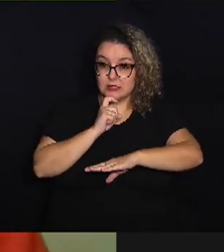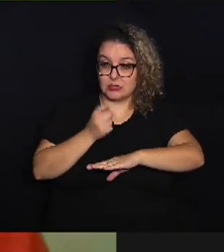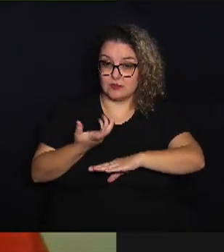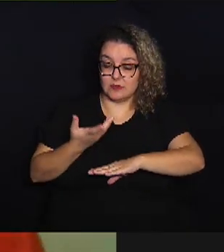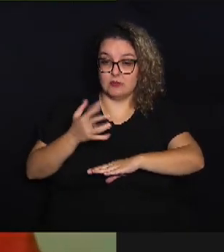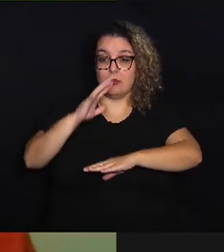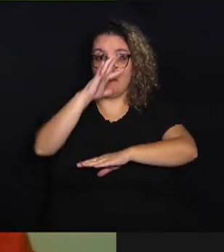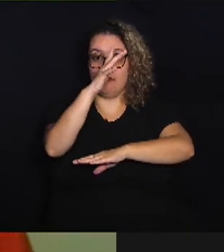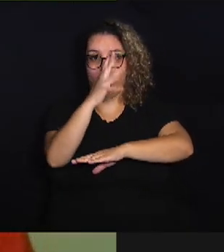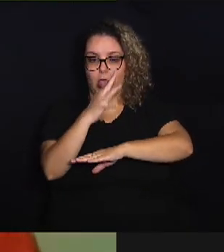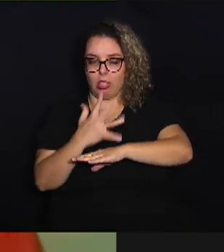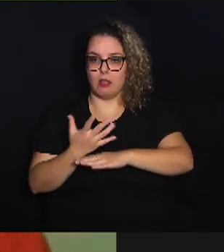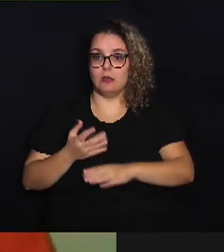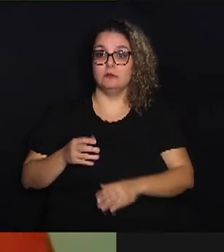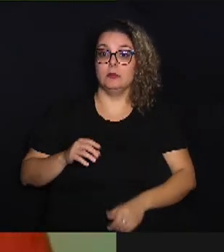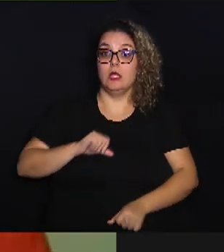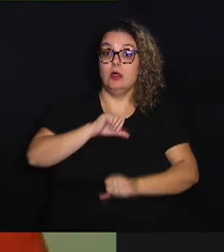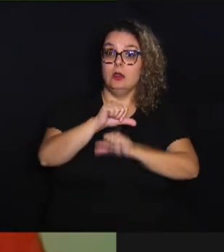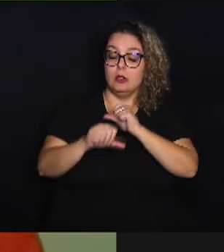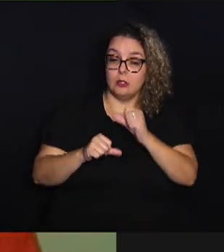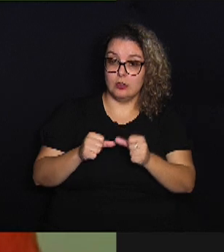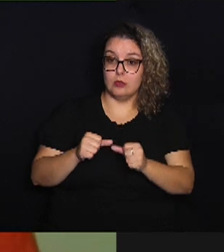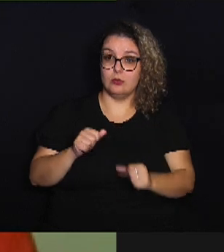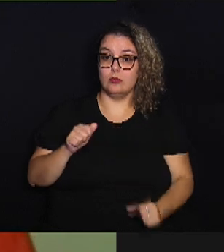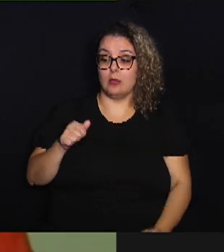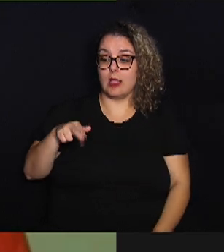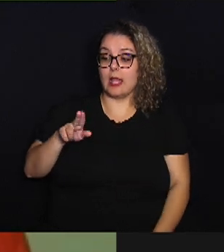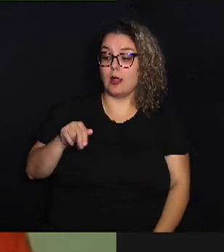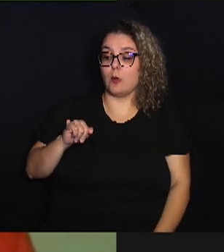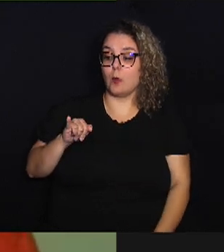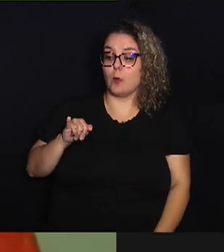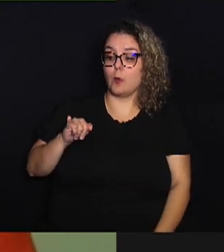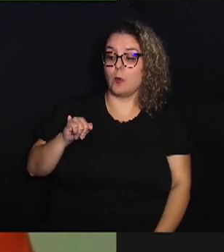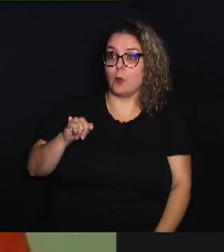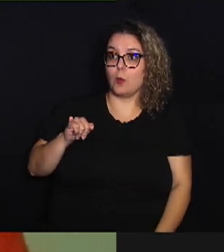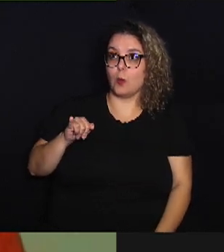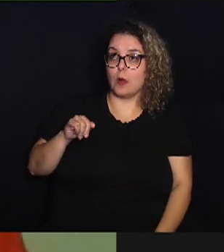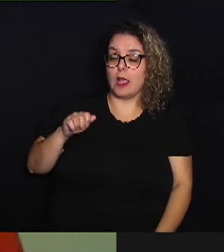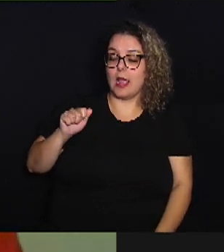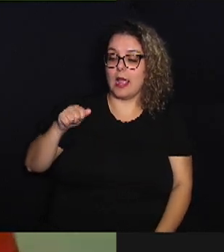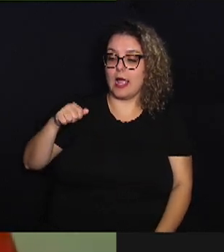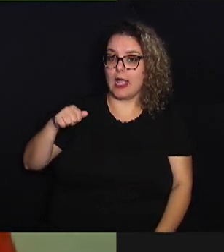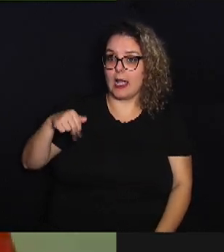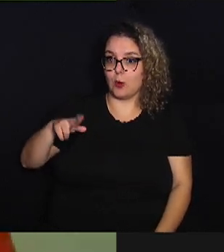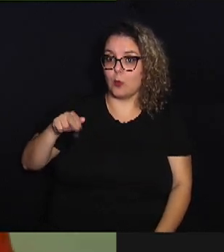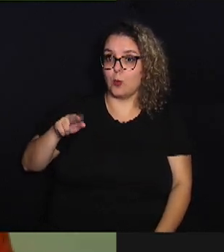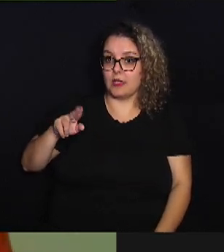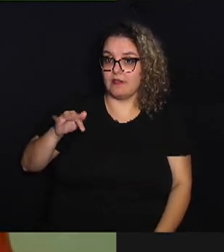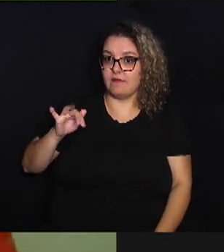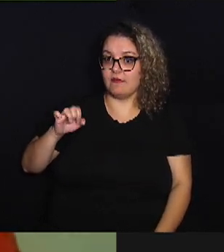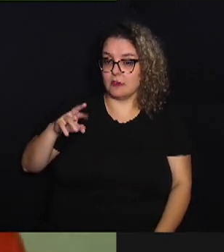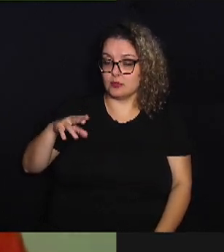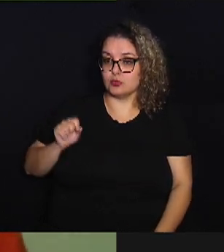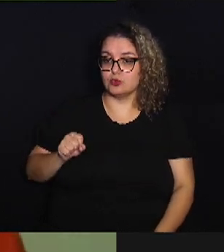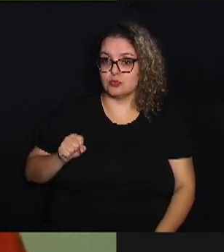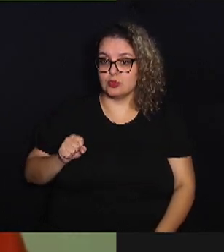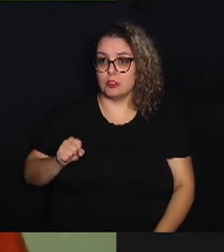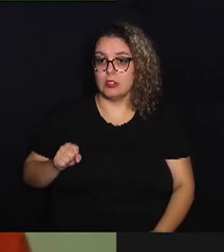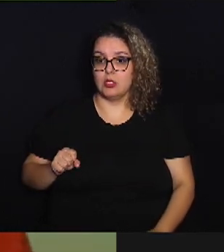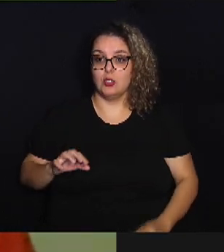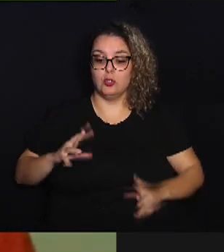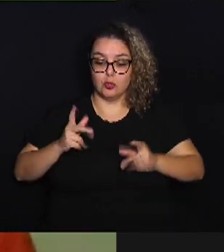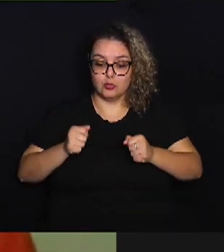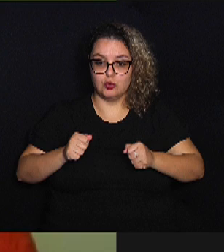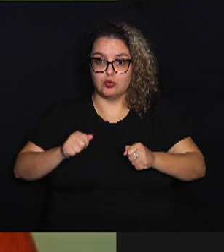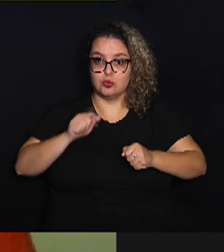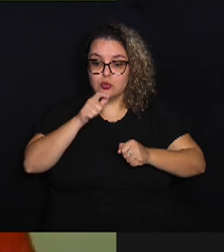preservação dos aquíferos, ou seja, das reservas de águas terrestres e